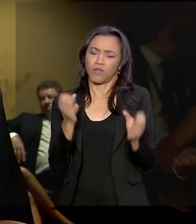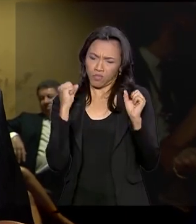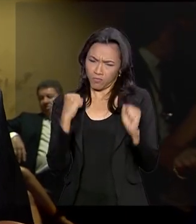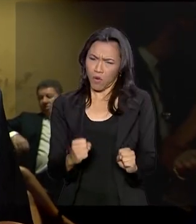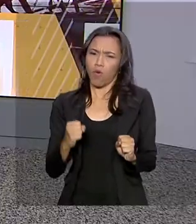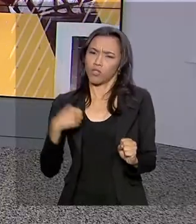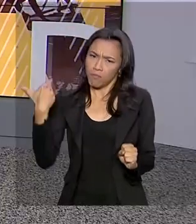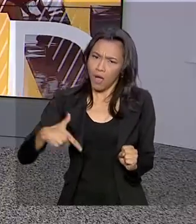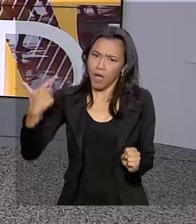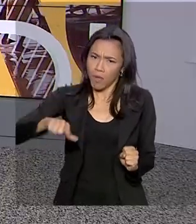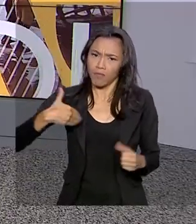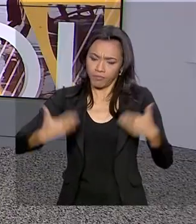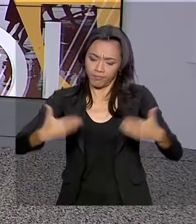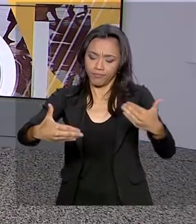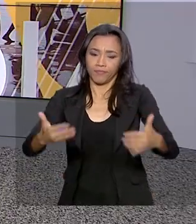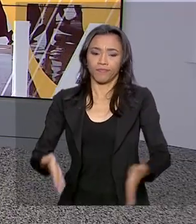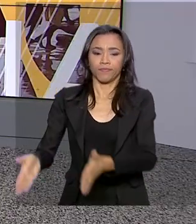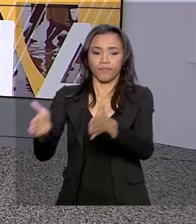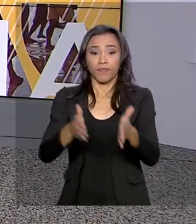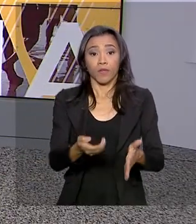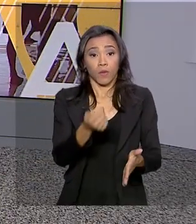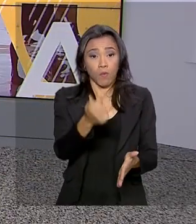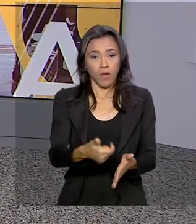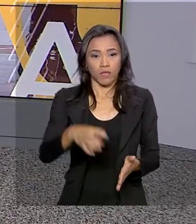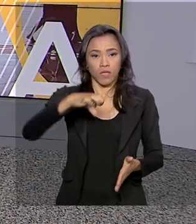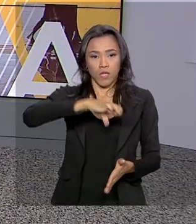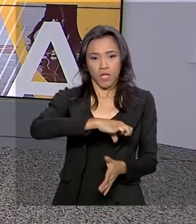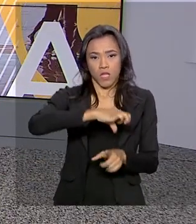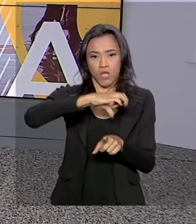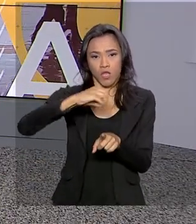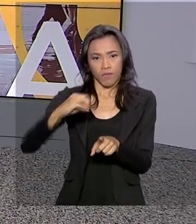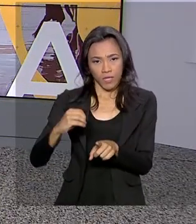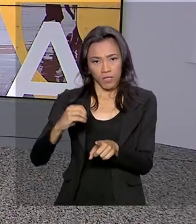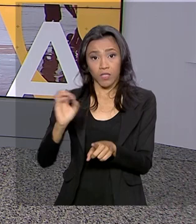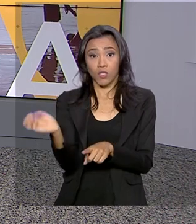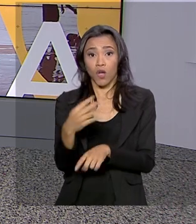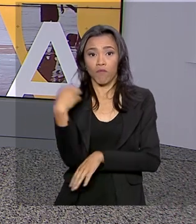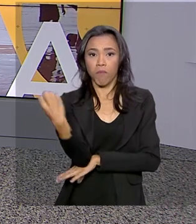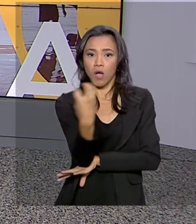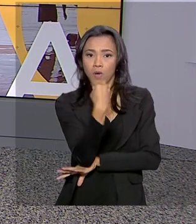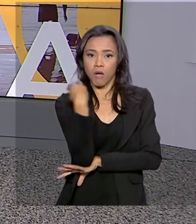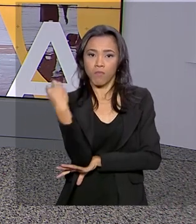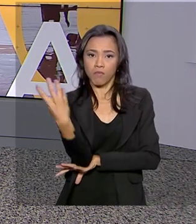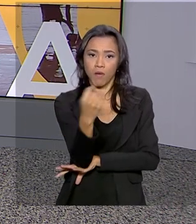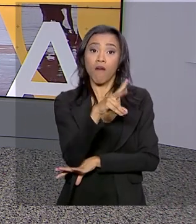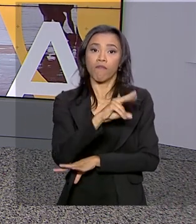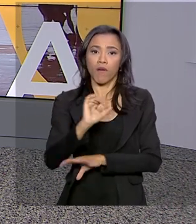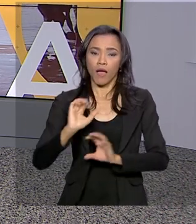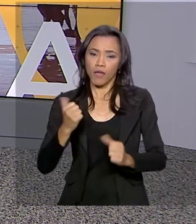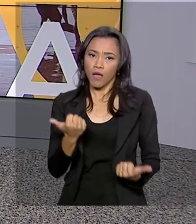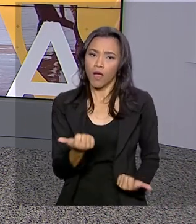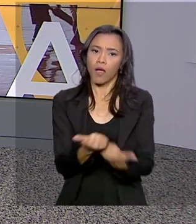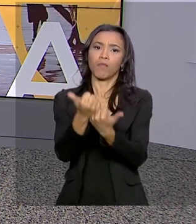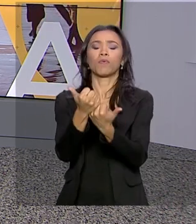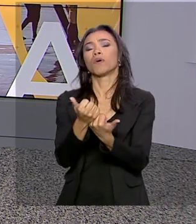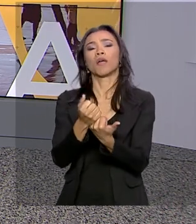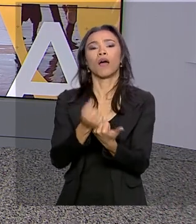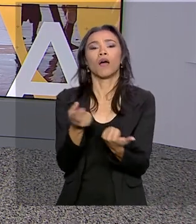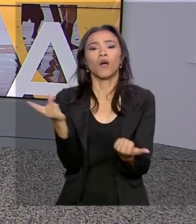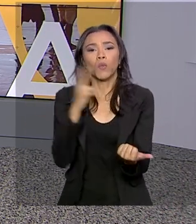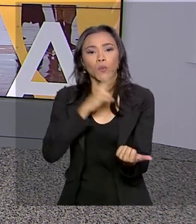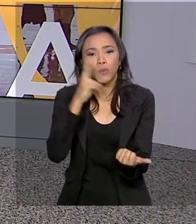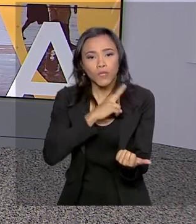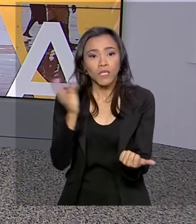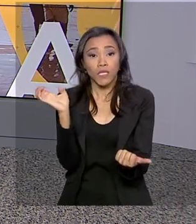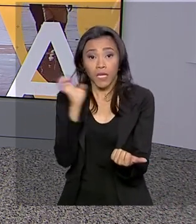avançar mais. Olha, quase 900 novas ambulâncias vão reforçar o Serviço de Atendimento Móvel de Urgência e